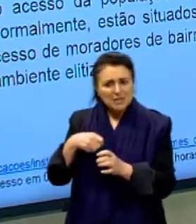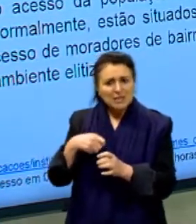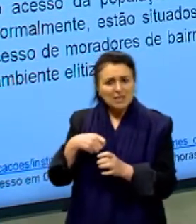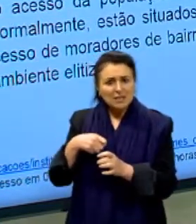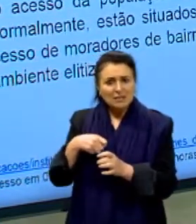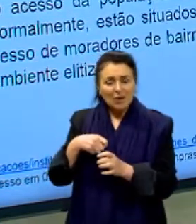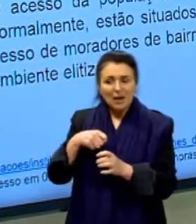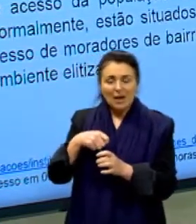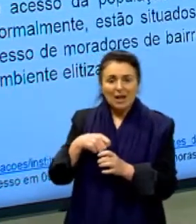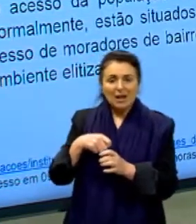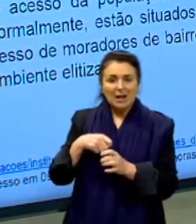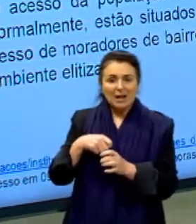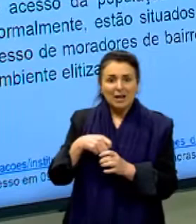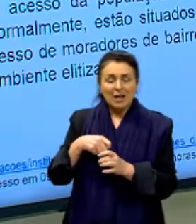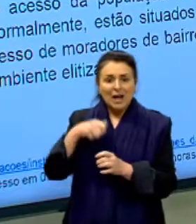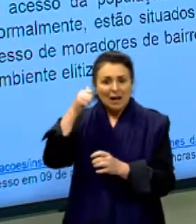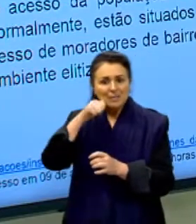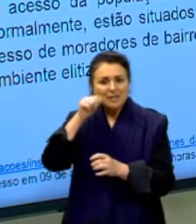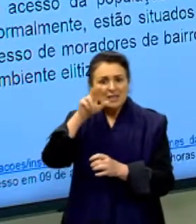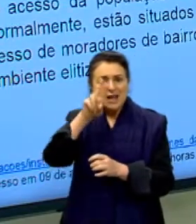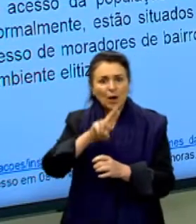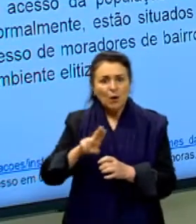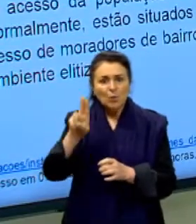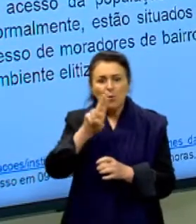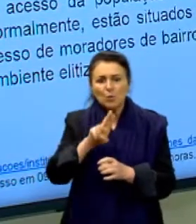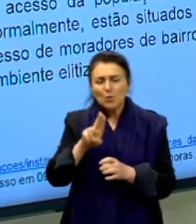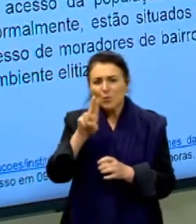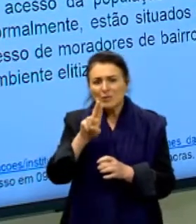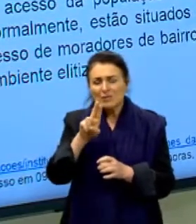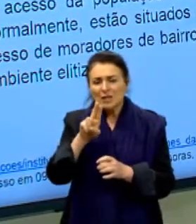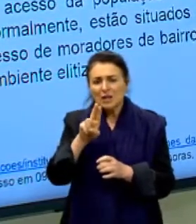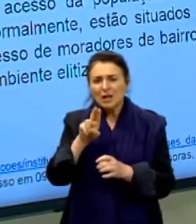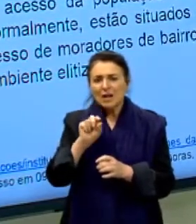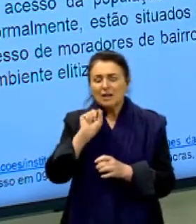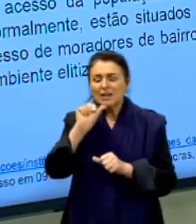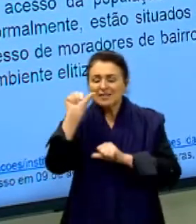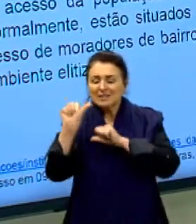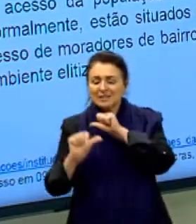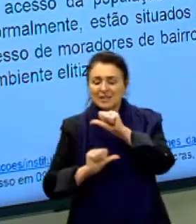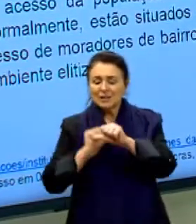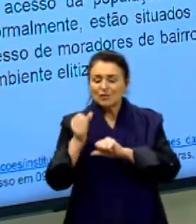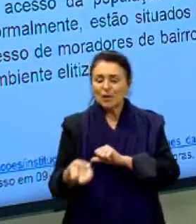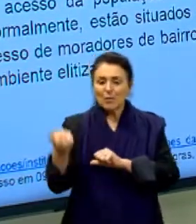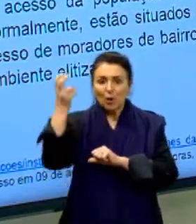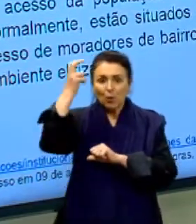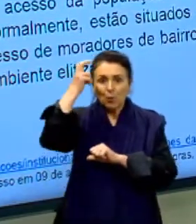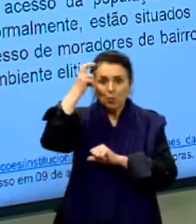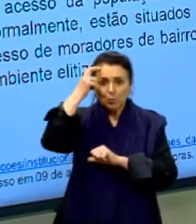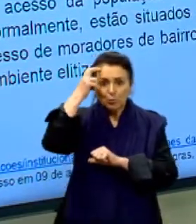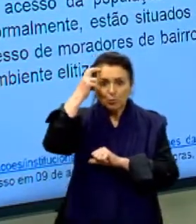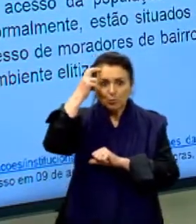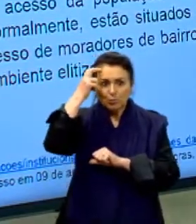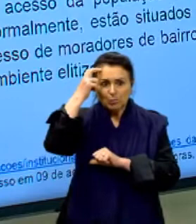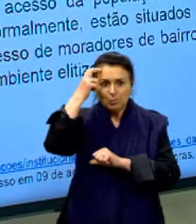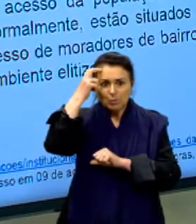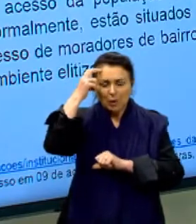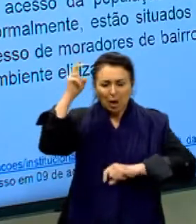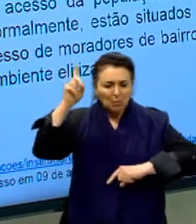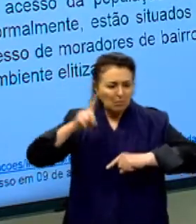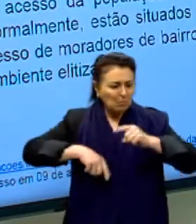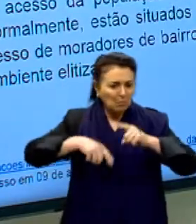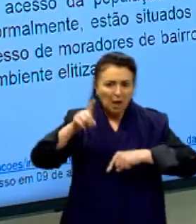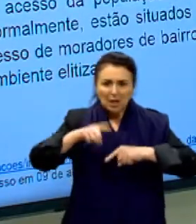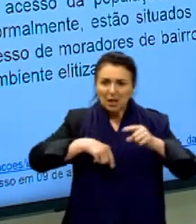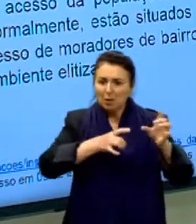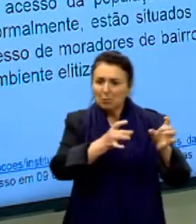pega essa questão e ela vai dizer o quê? Que eles transformam a cultura em mercadoria. Aí,